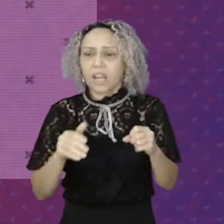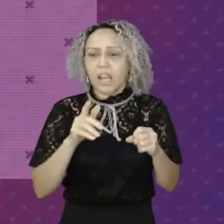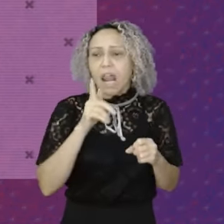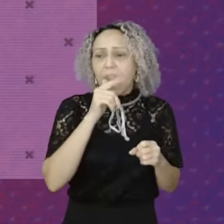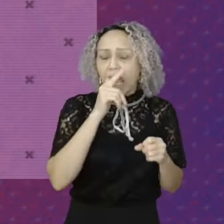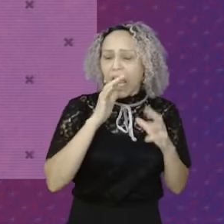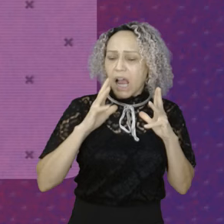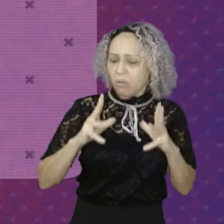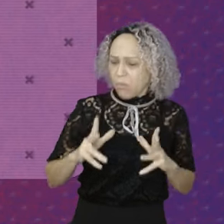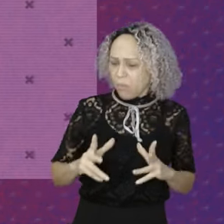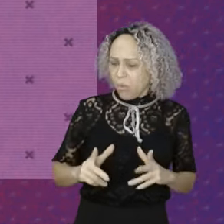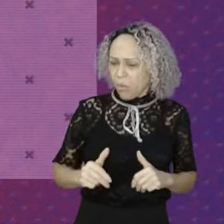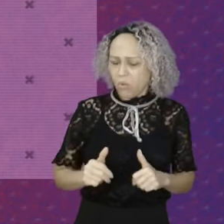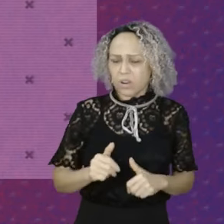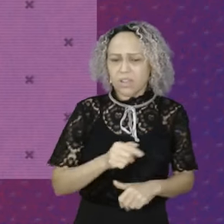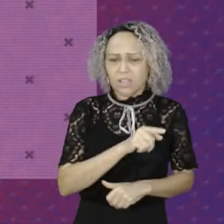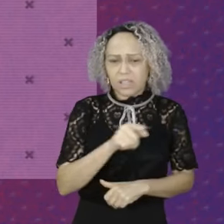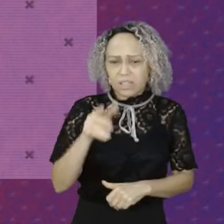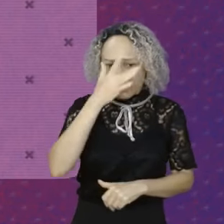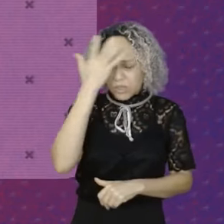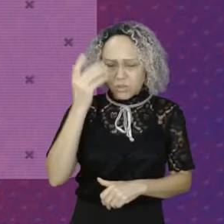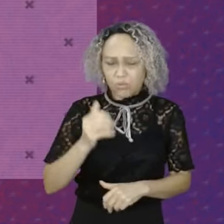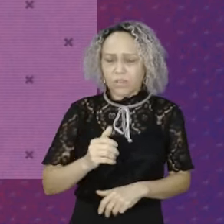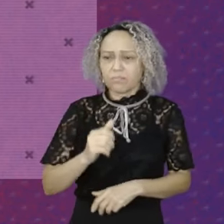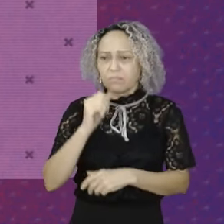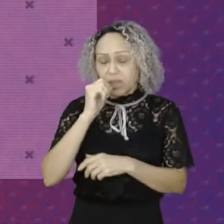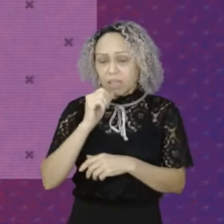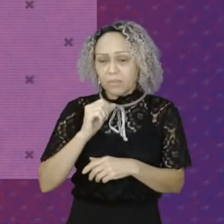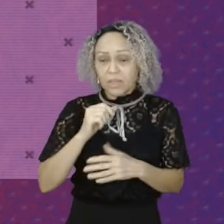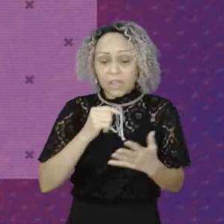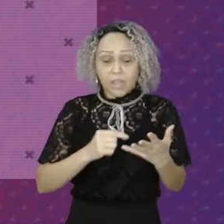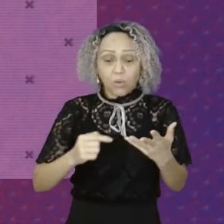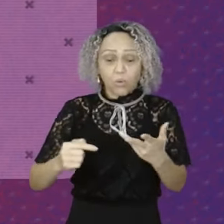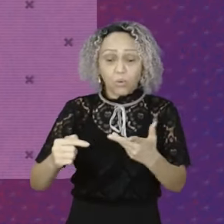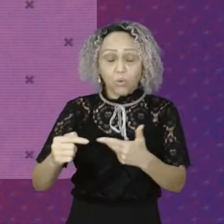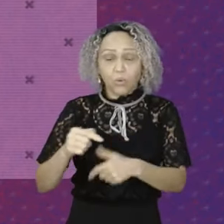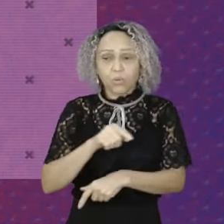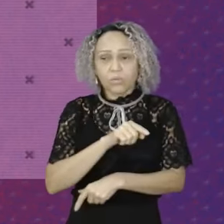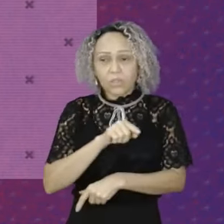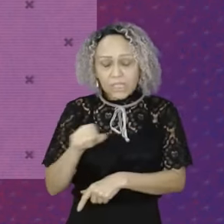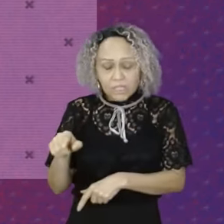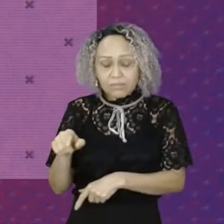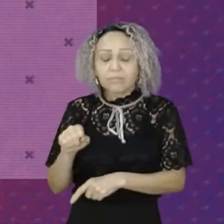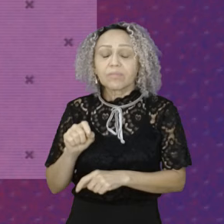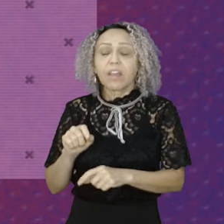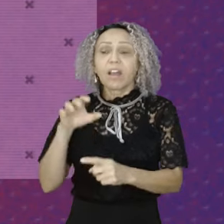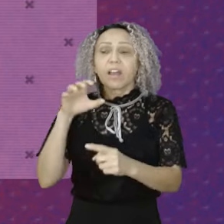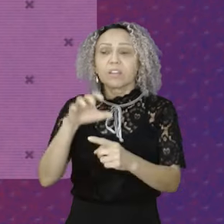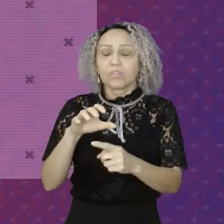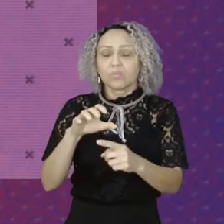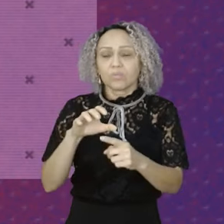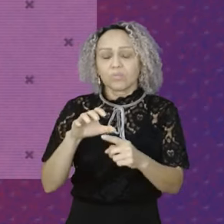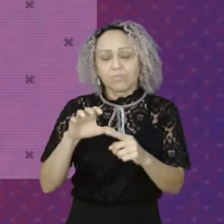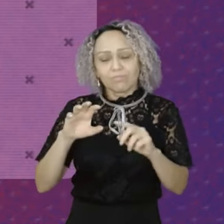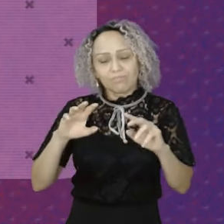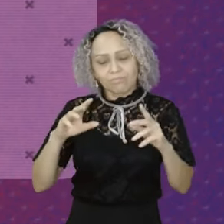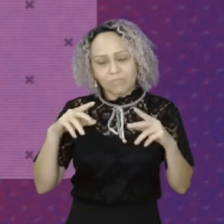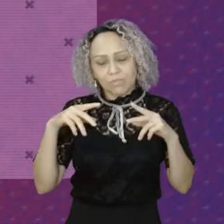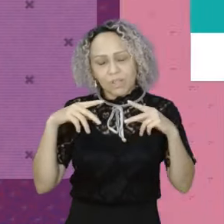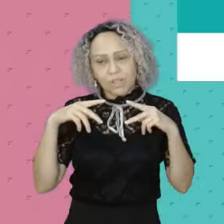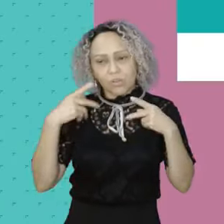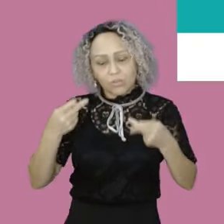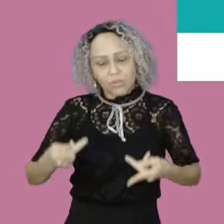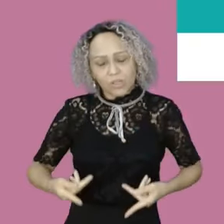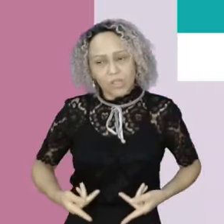bebem Ou seja Tudo isso influencia No comportamento De um ser humano E é isso que o Estado